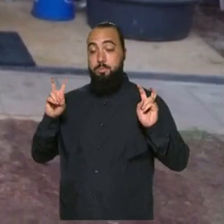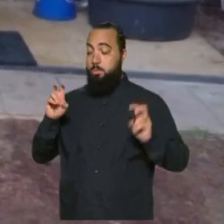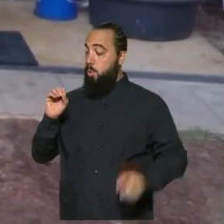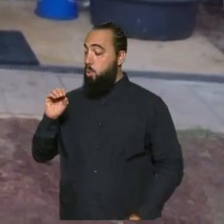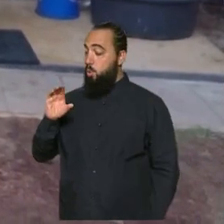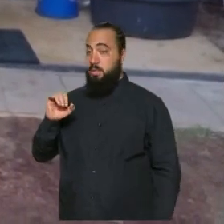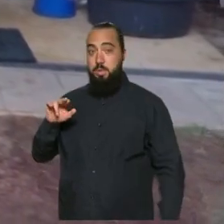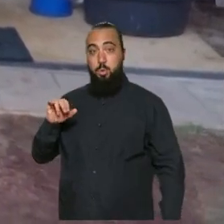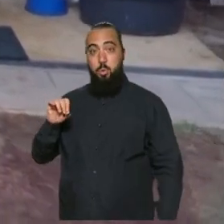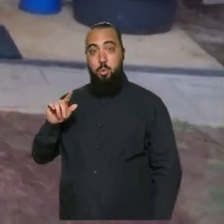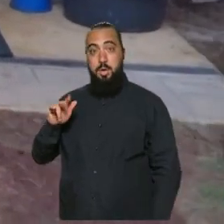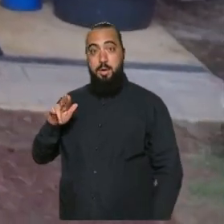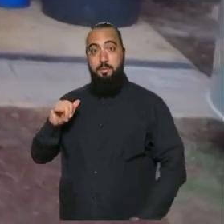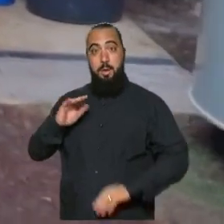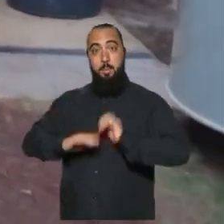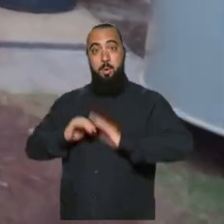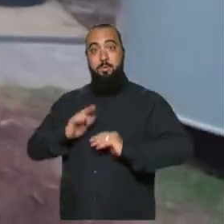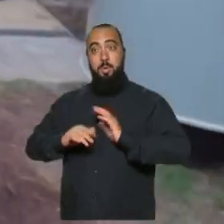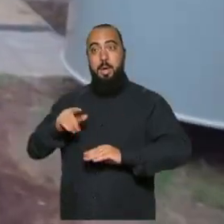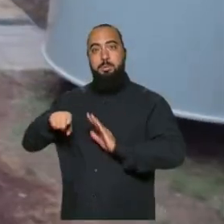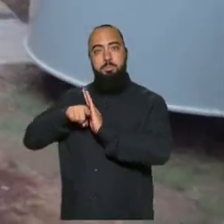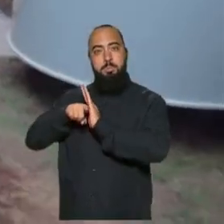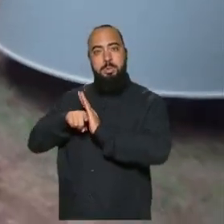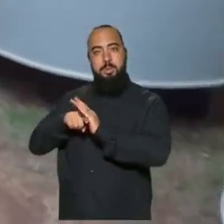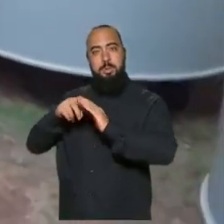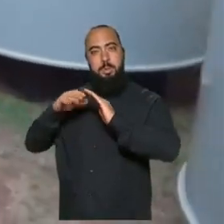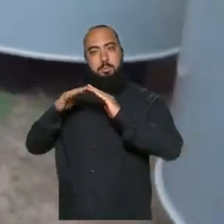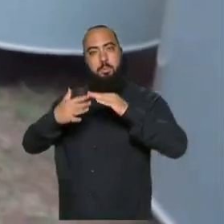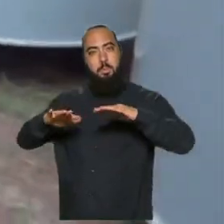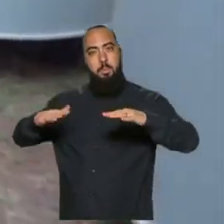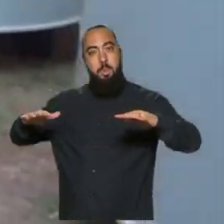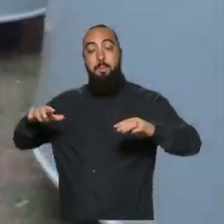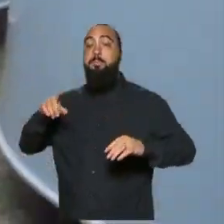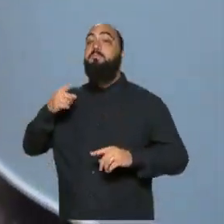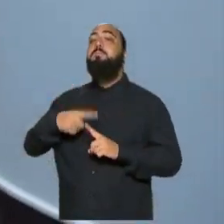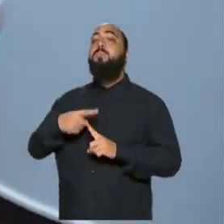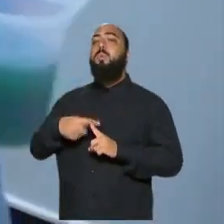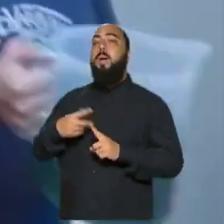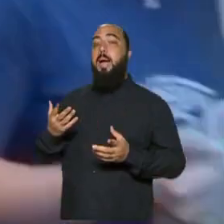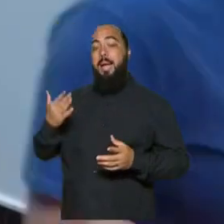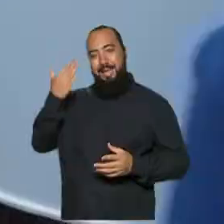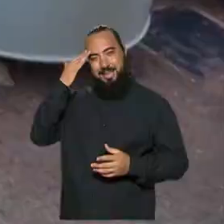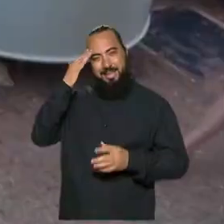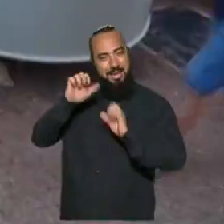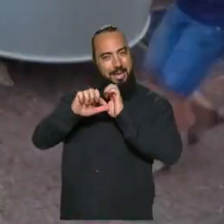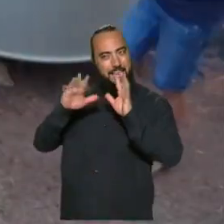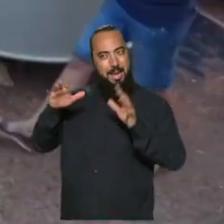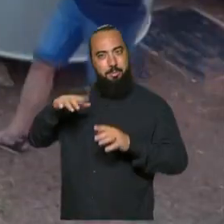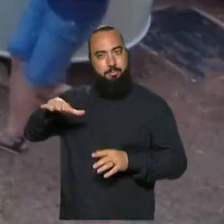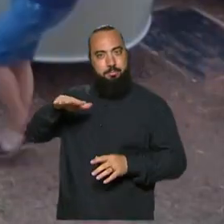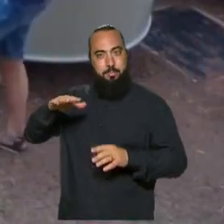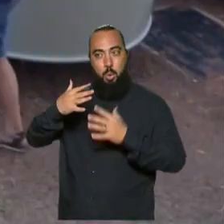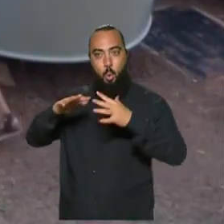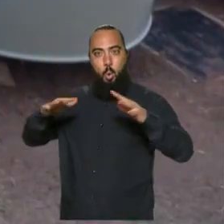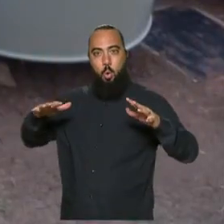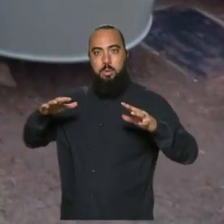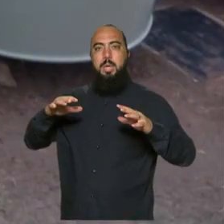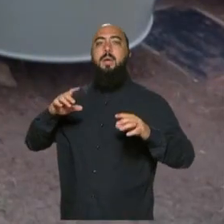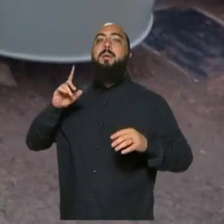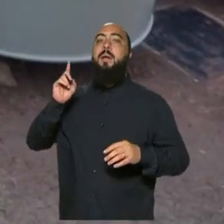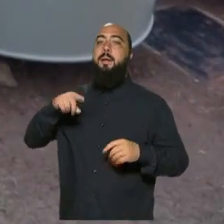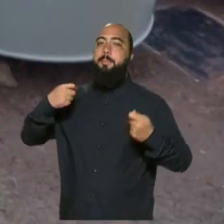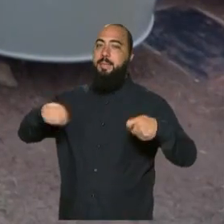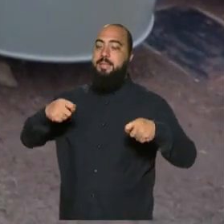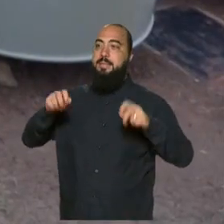e nos profissionais oceanógrafos. Por quê? Porque para entender os oceanos é preciso